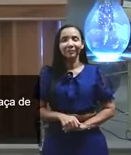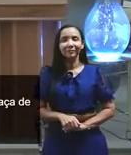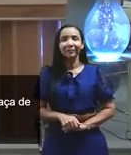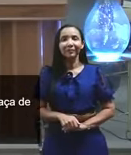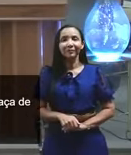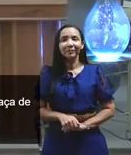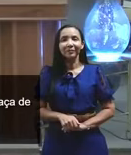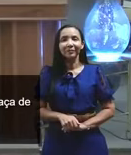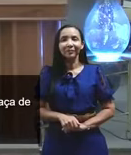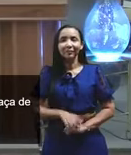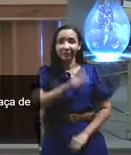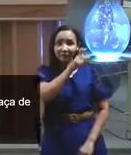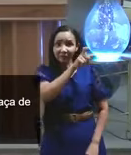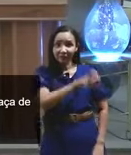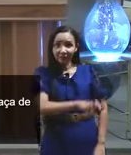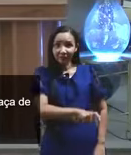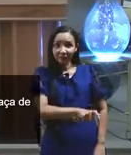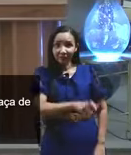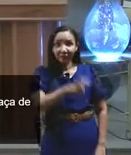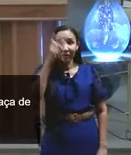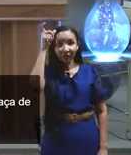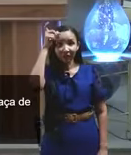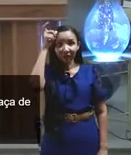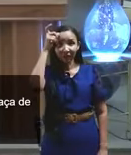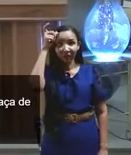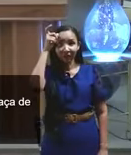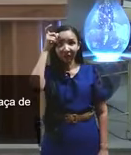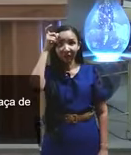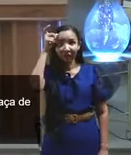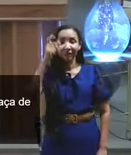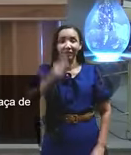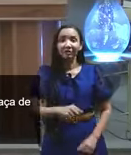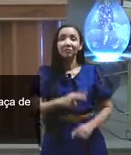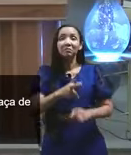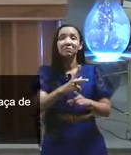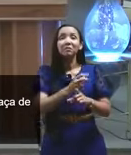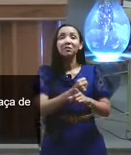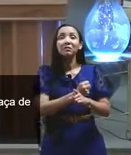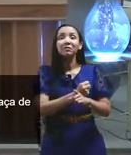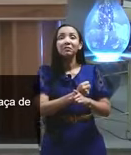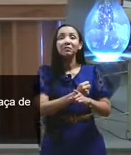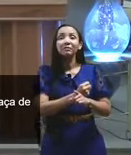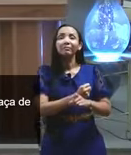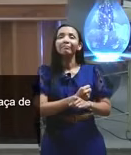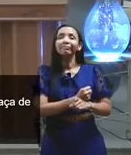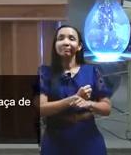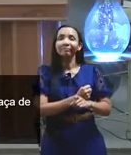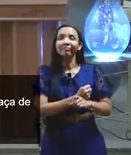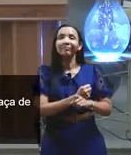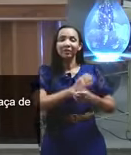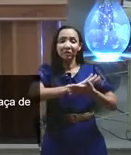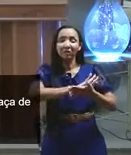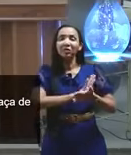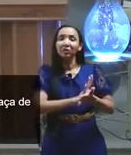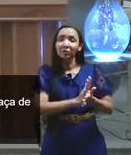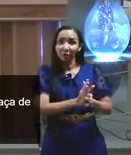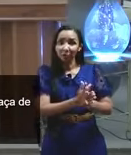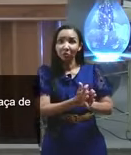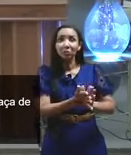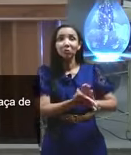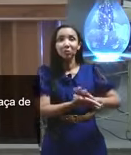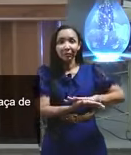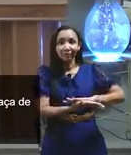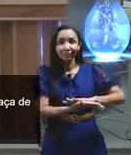Satanás debaixo dos vossos olha para mim aqui não tema nada